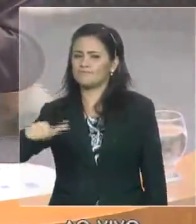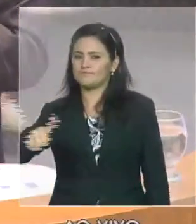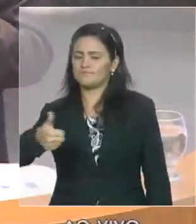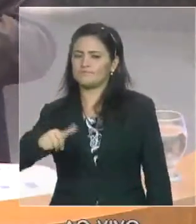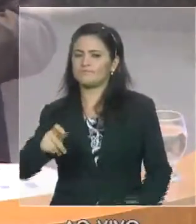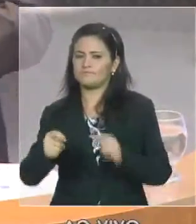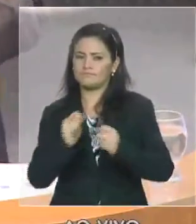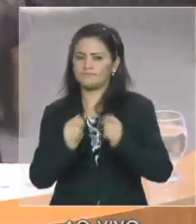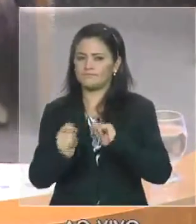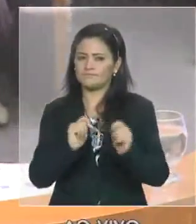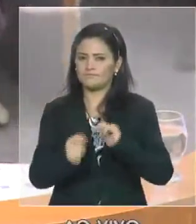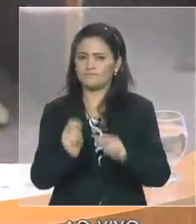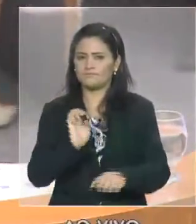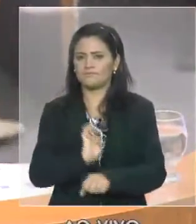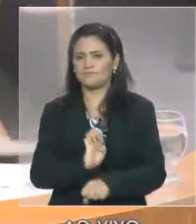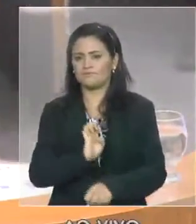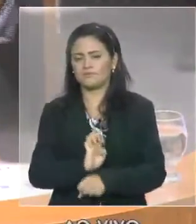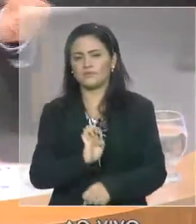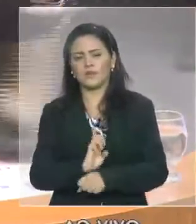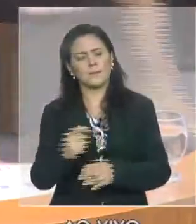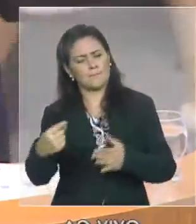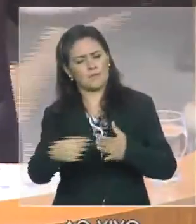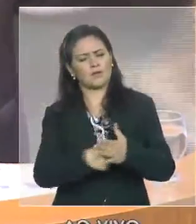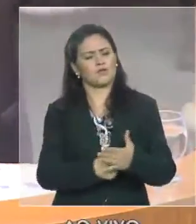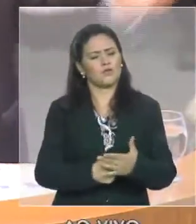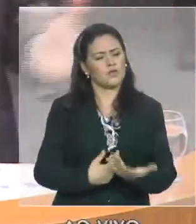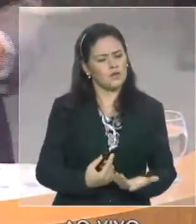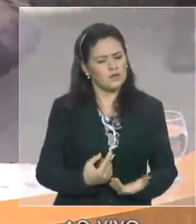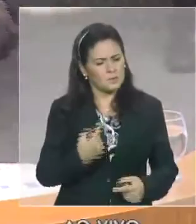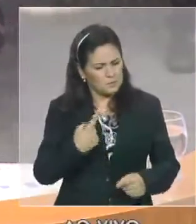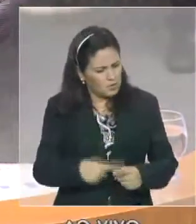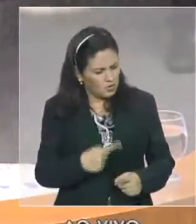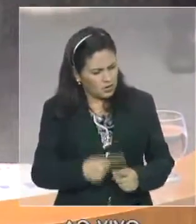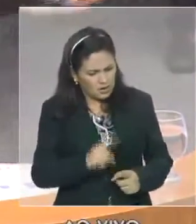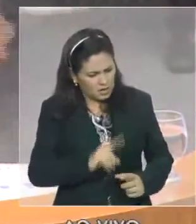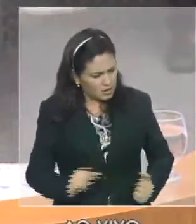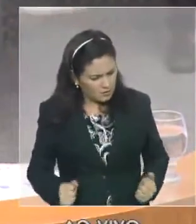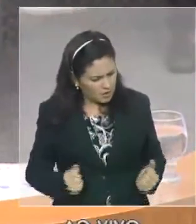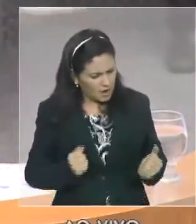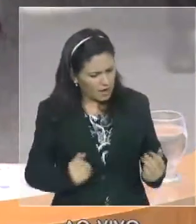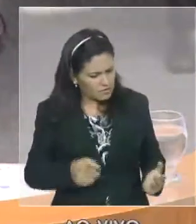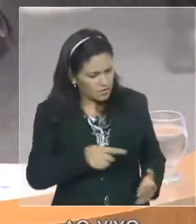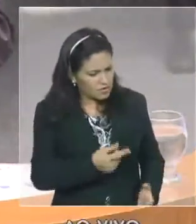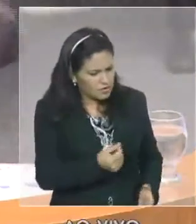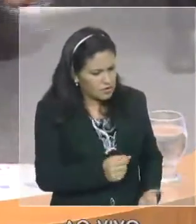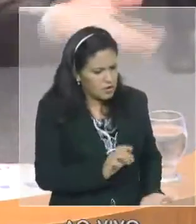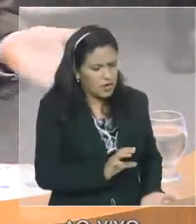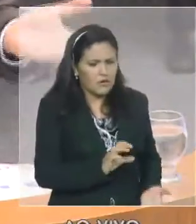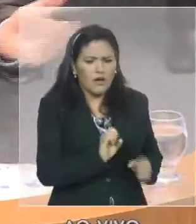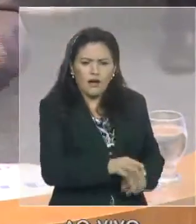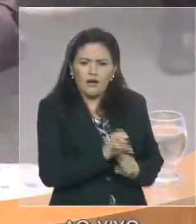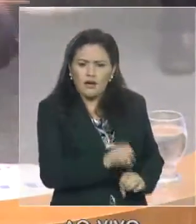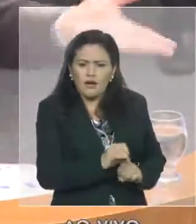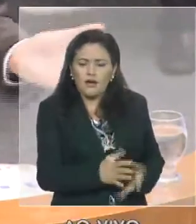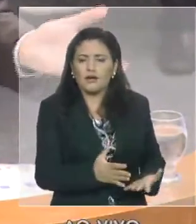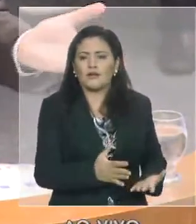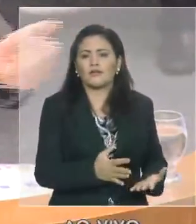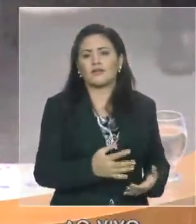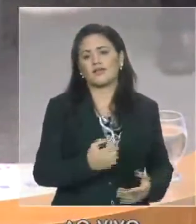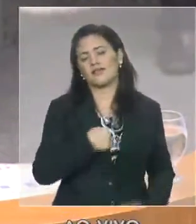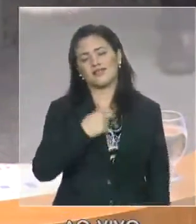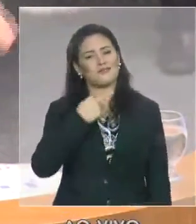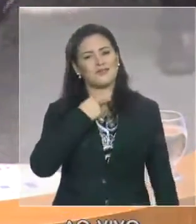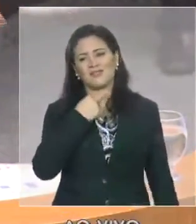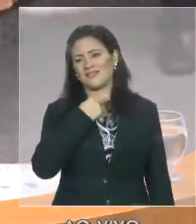econômica do Estado me indagou por que eu não gastava esse dinheiro em educação. E a resposta é bem simples, porque eu não posso.